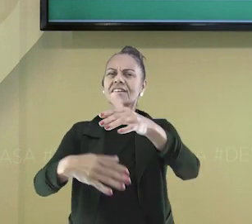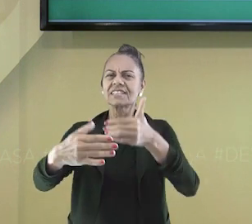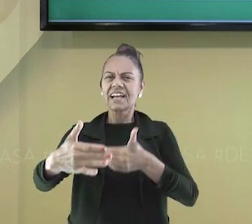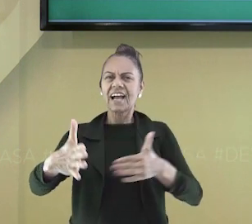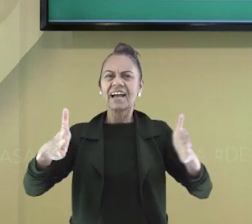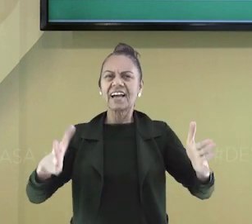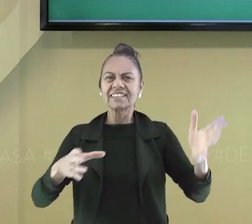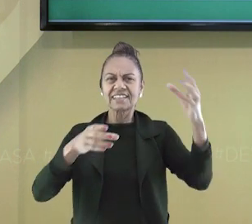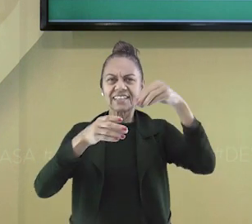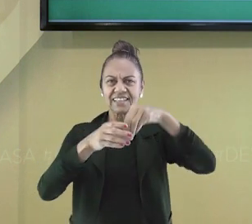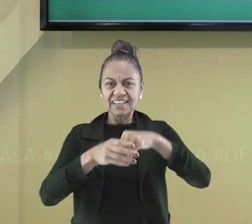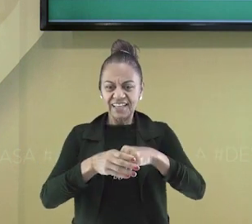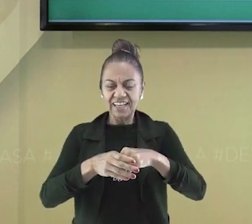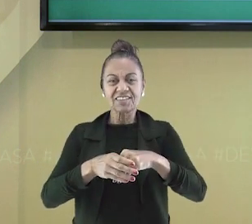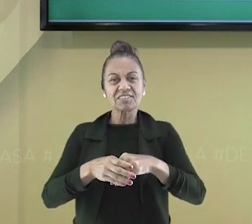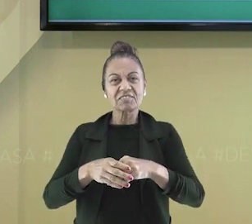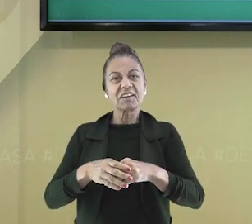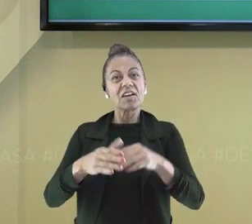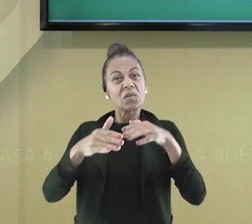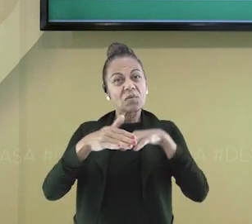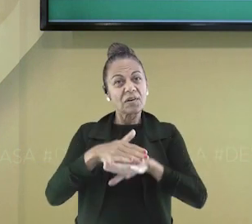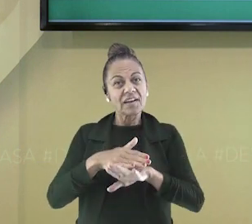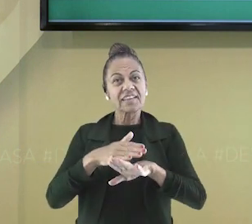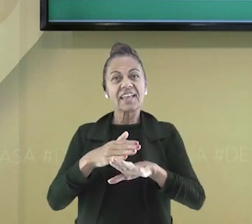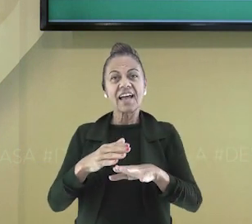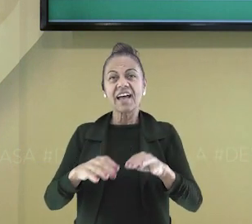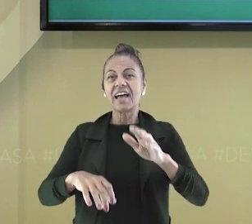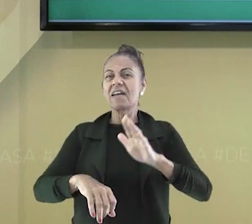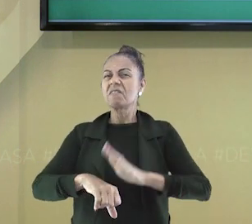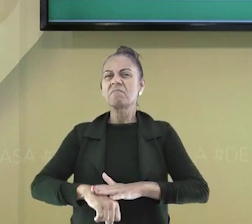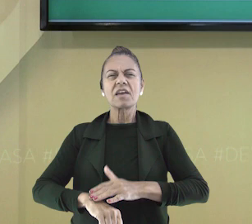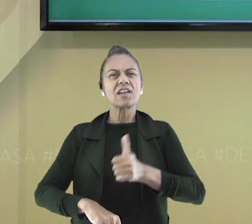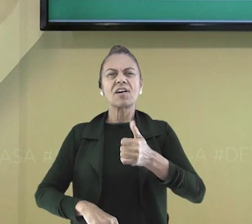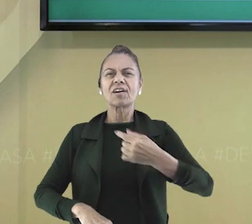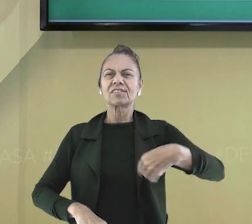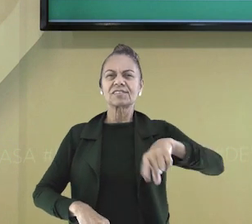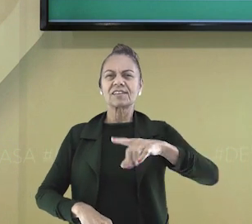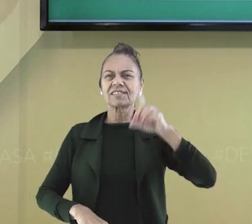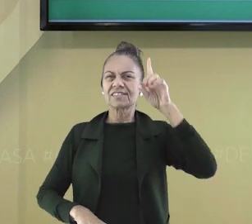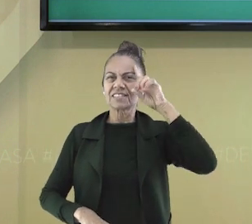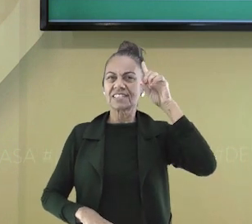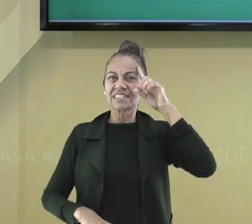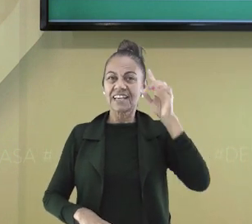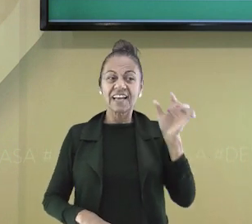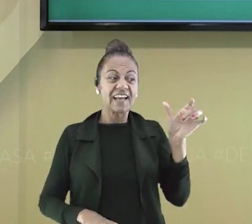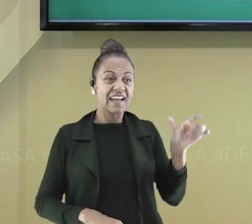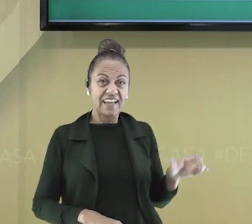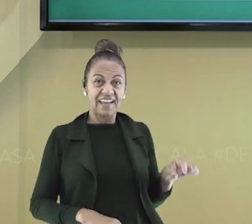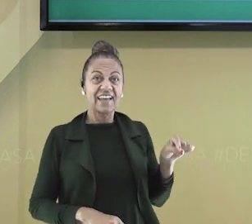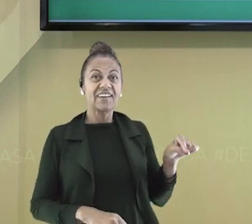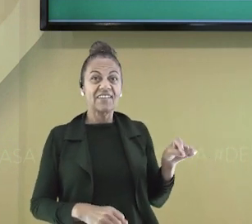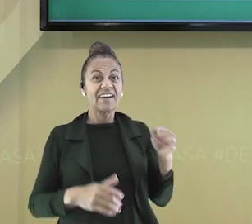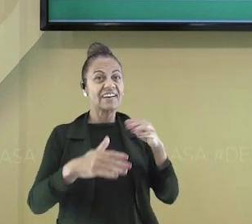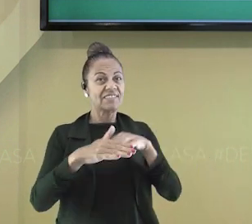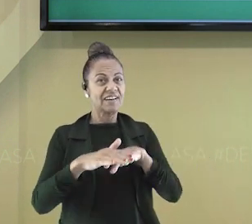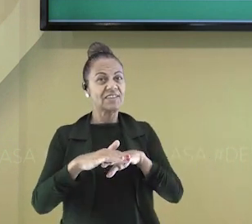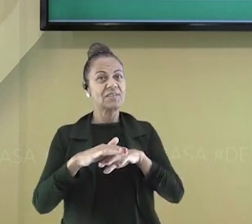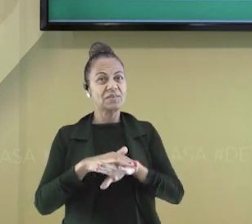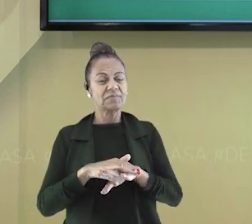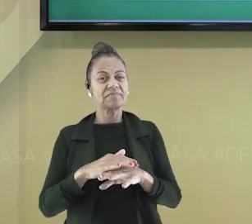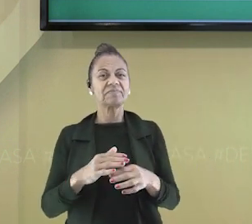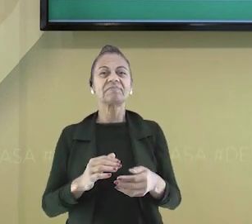guardar nas nossas caixinhas o melhor de nossos dias, como fez Sofia, como contou Alessandro.